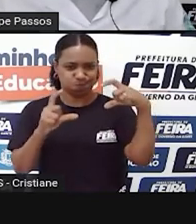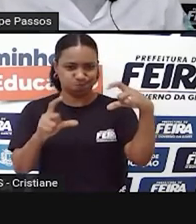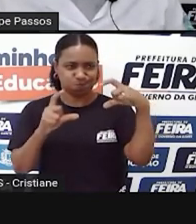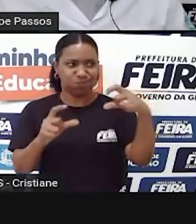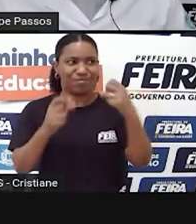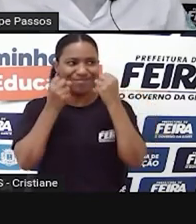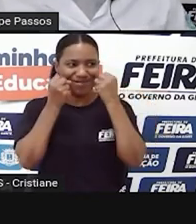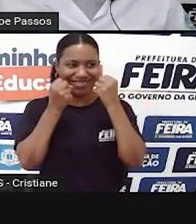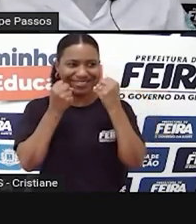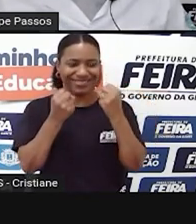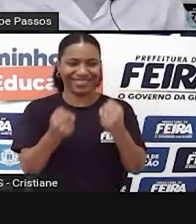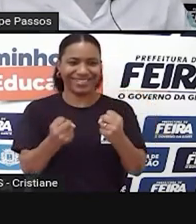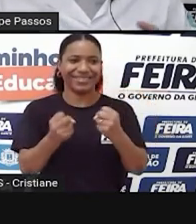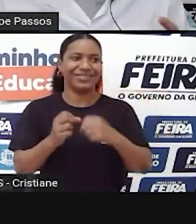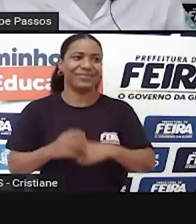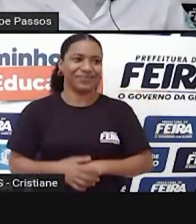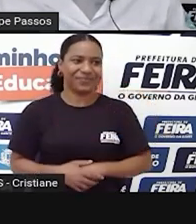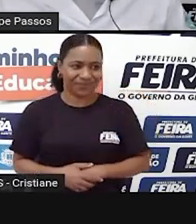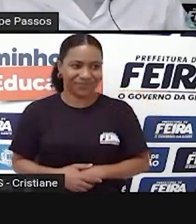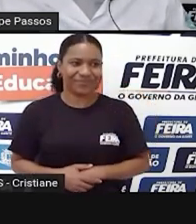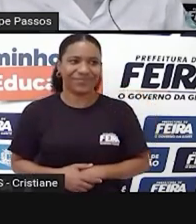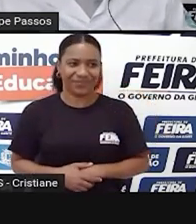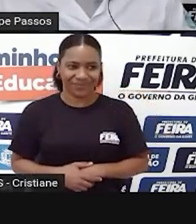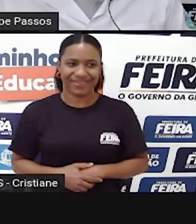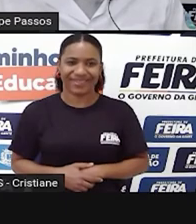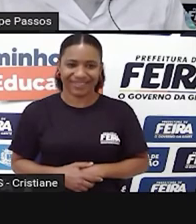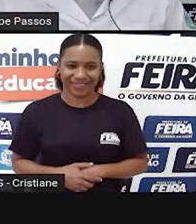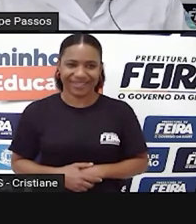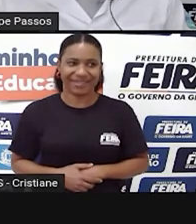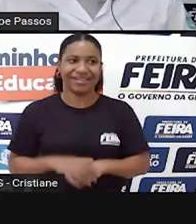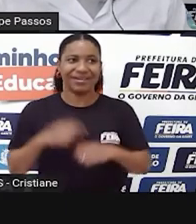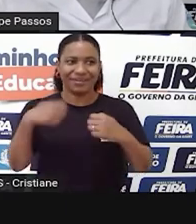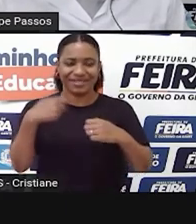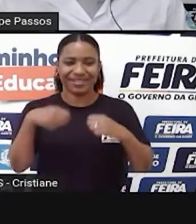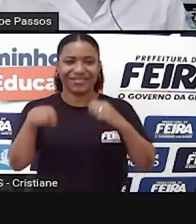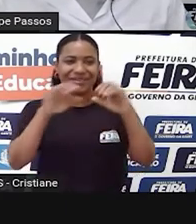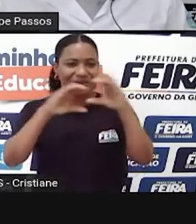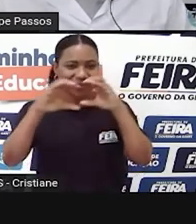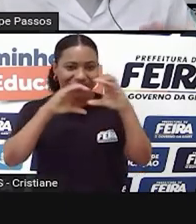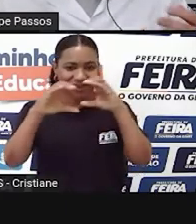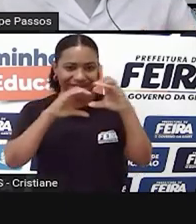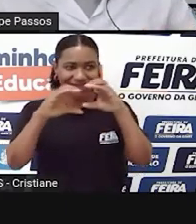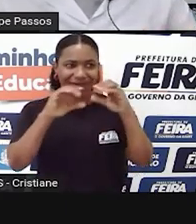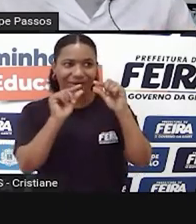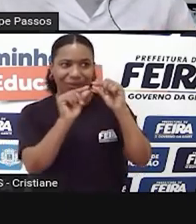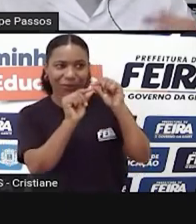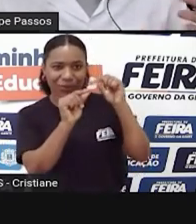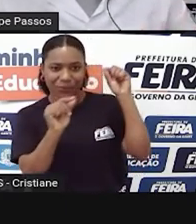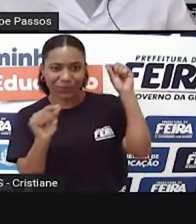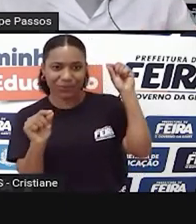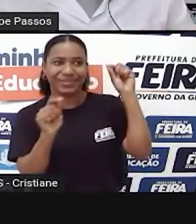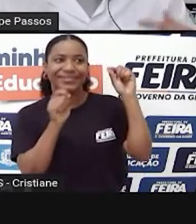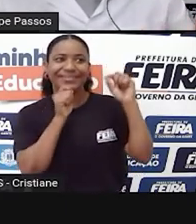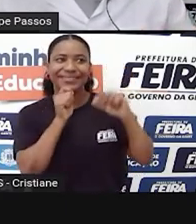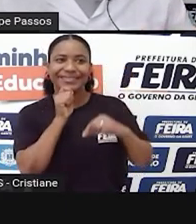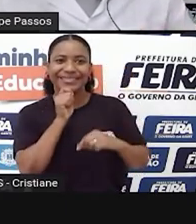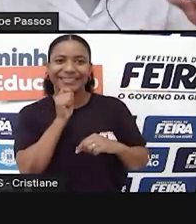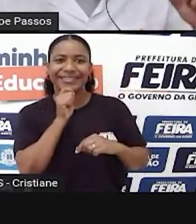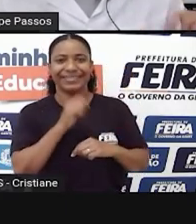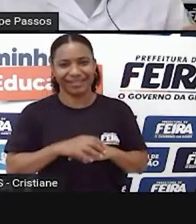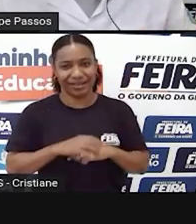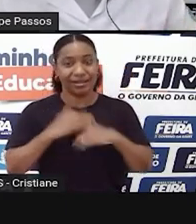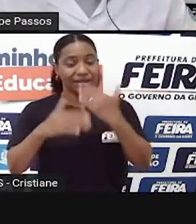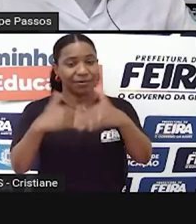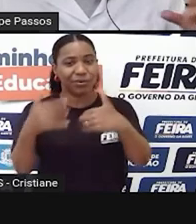para caramba, mas tudo isso para poder ter a comunicação sem fio. Depois os celulares foram avançando, avançando,